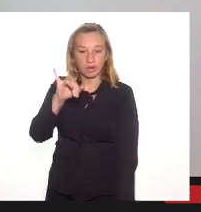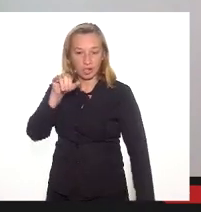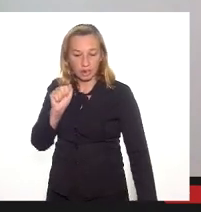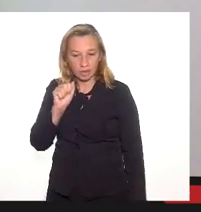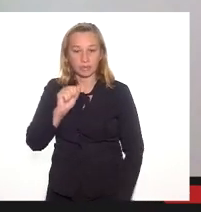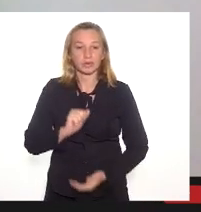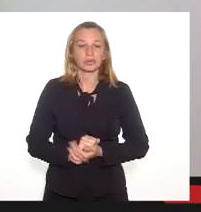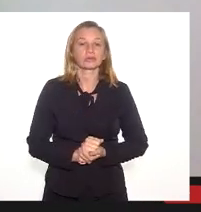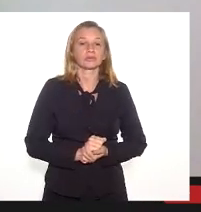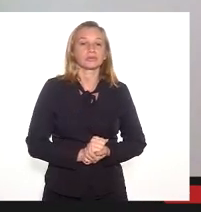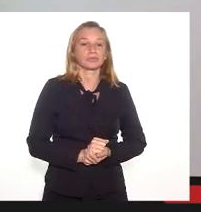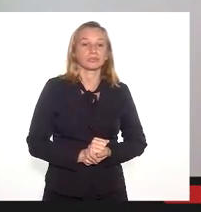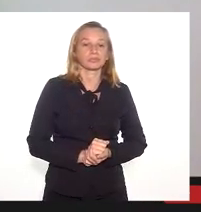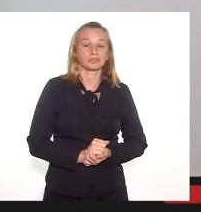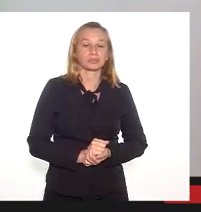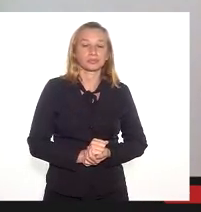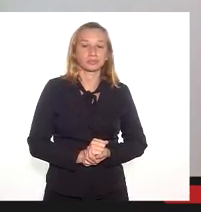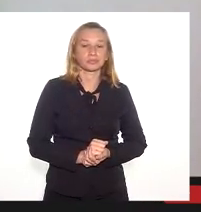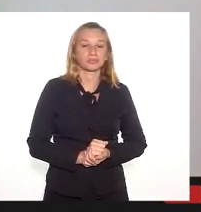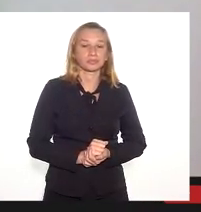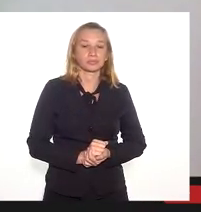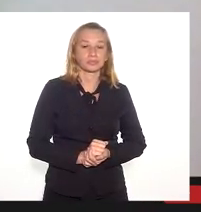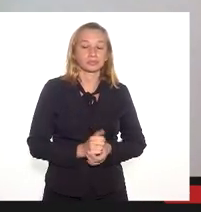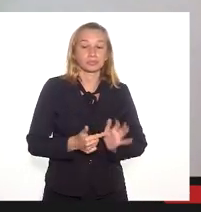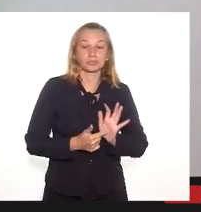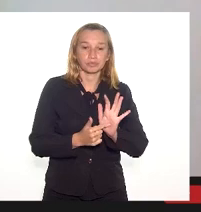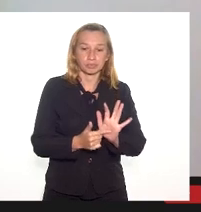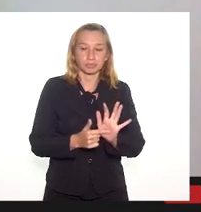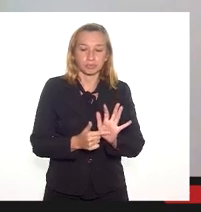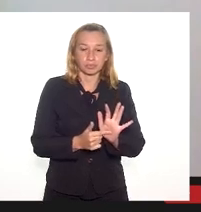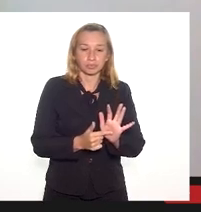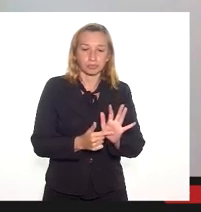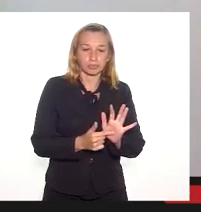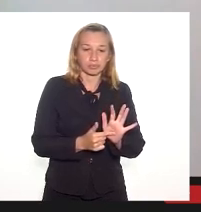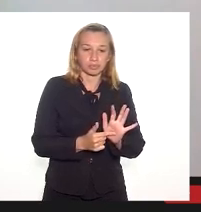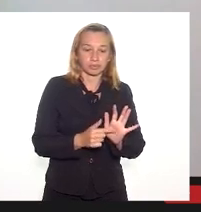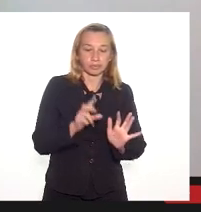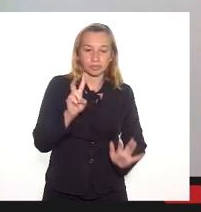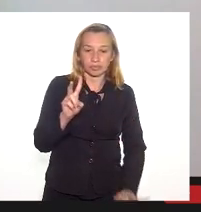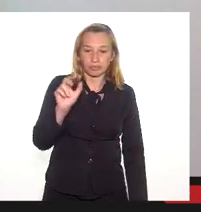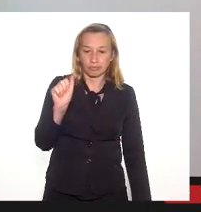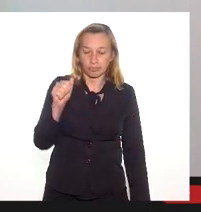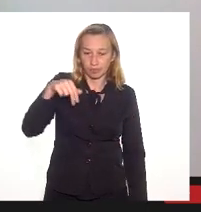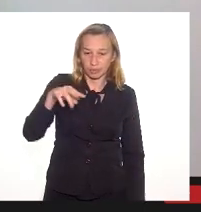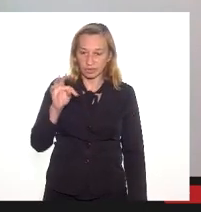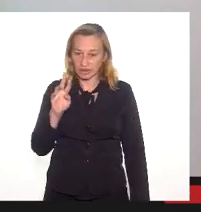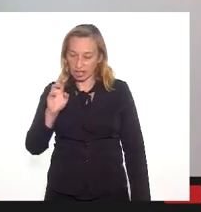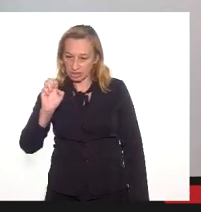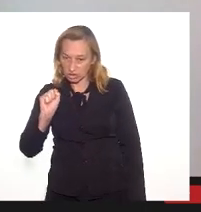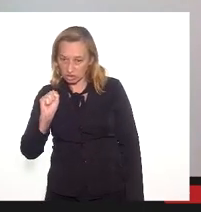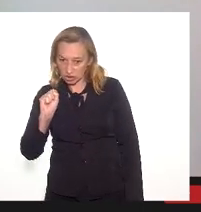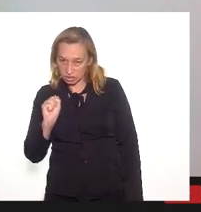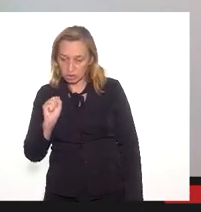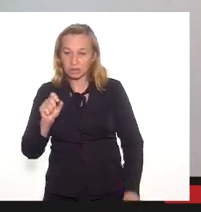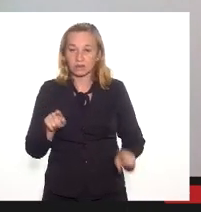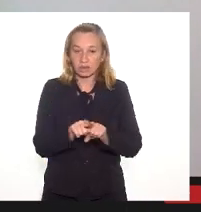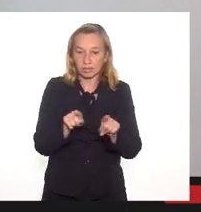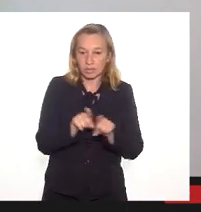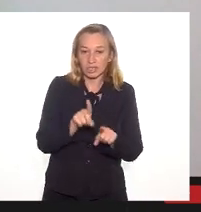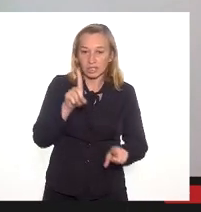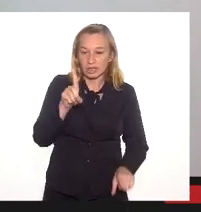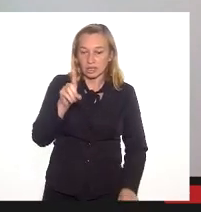de forma a expor as vantagens e as desvantagens de implementação do projeto